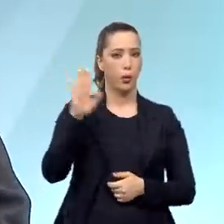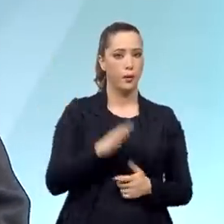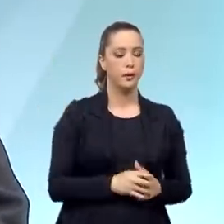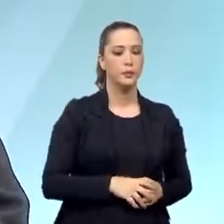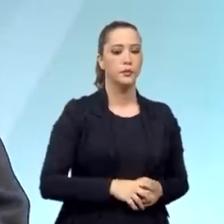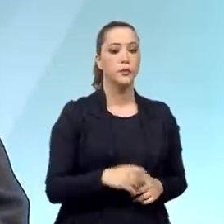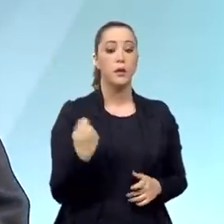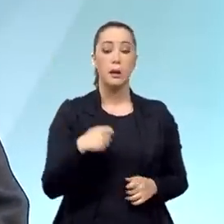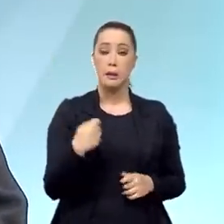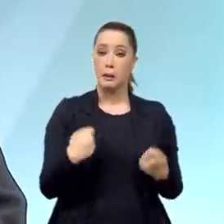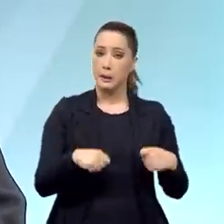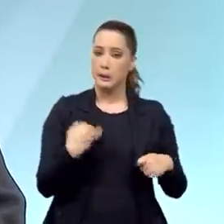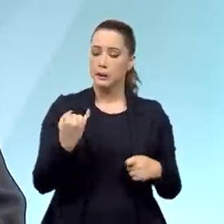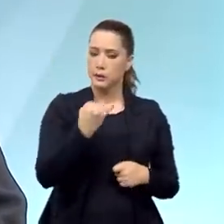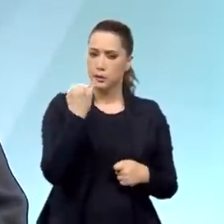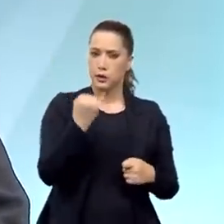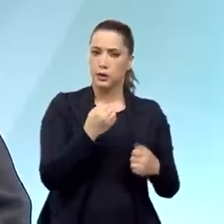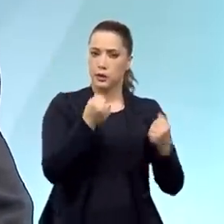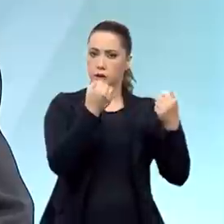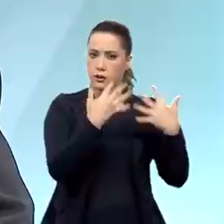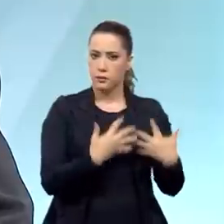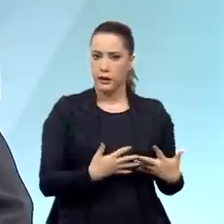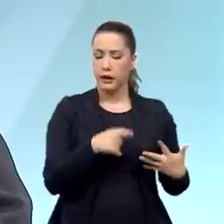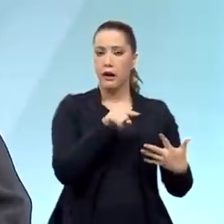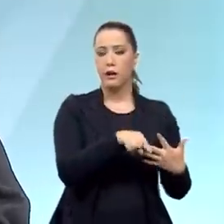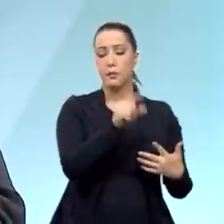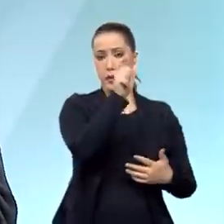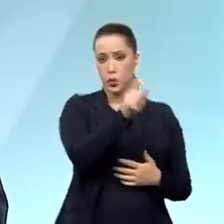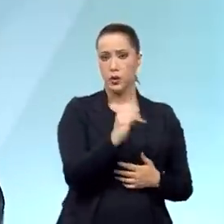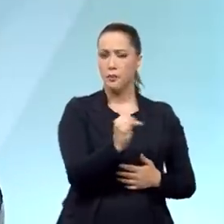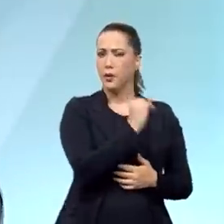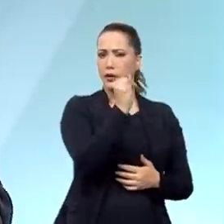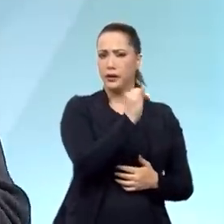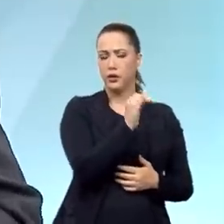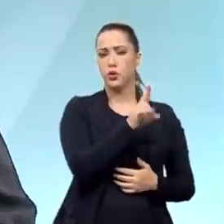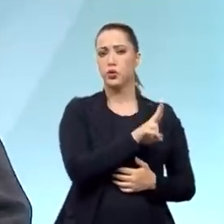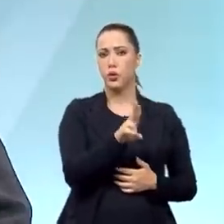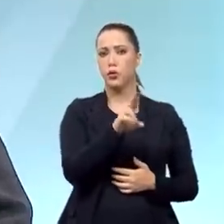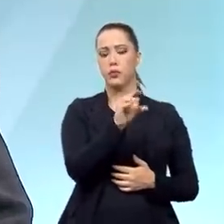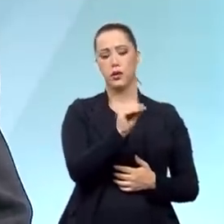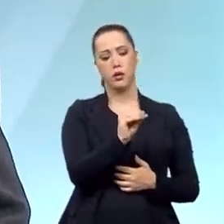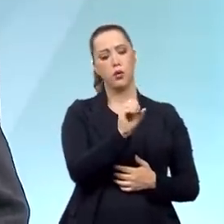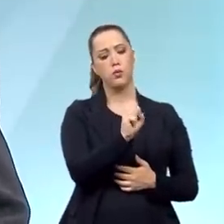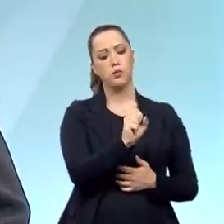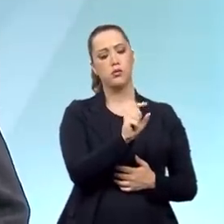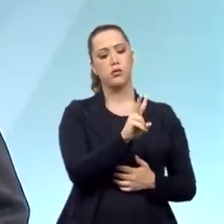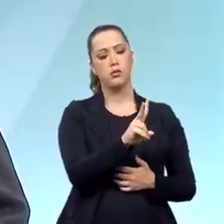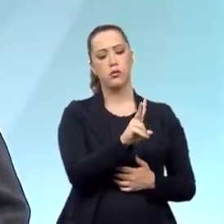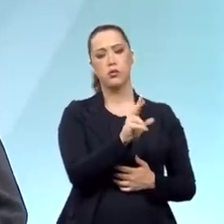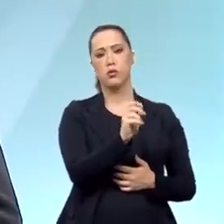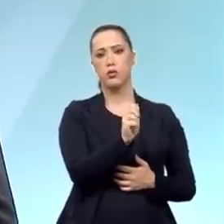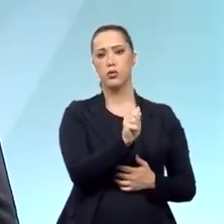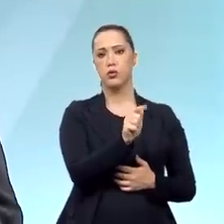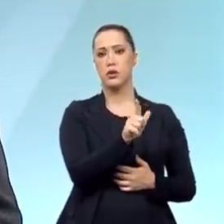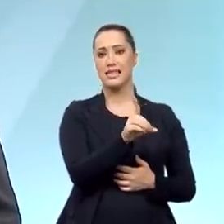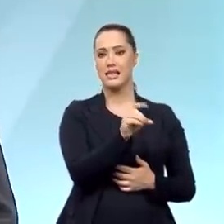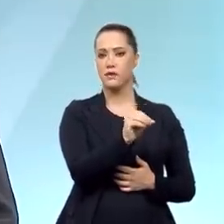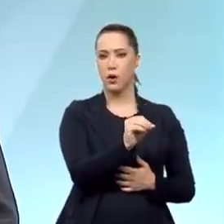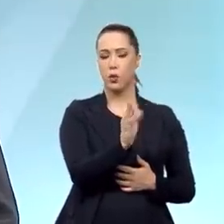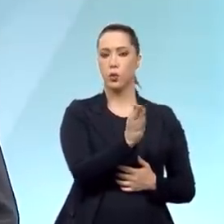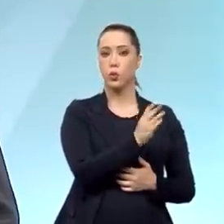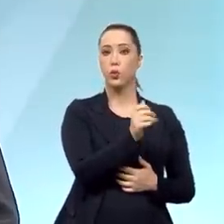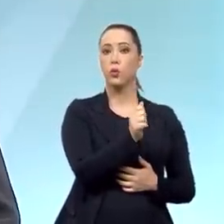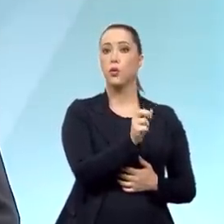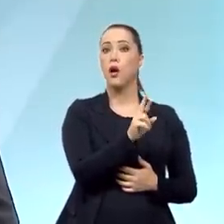outra personagem muito importante da história, o Oswaldo Aranha, que era o chanceler brasileiro à época. E ele, alinhado com o Getúlio